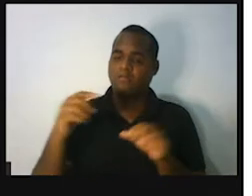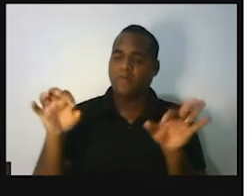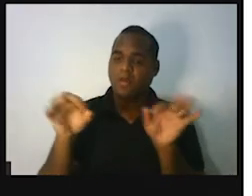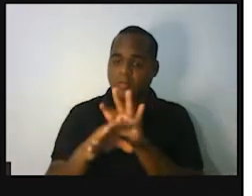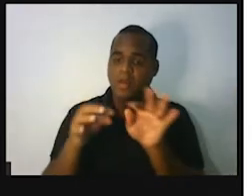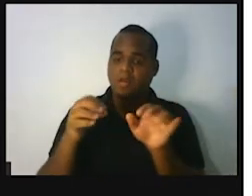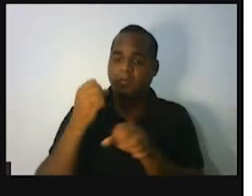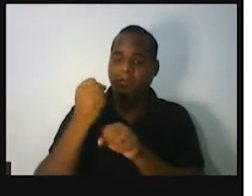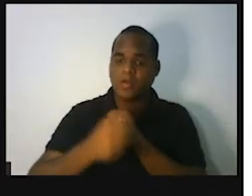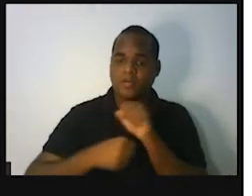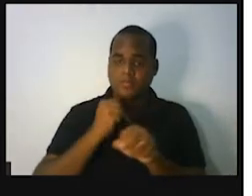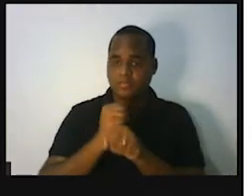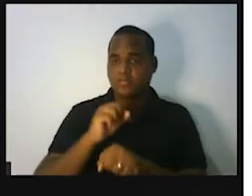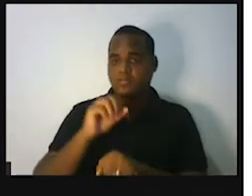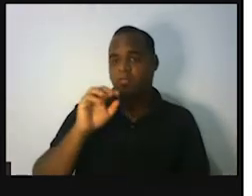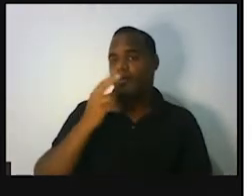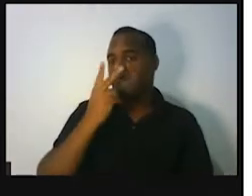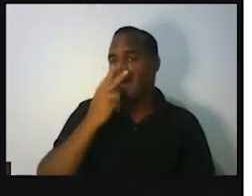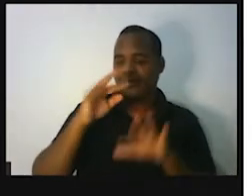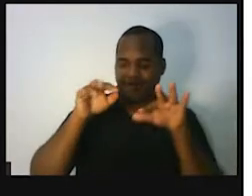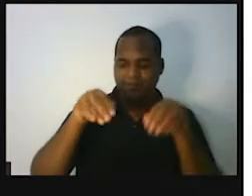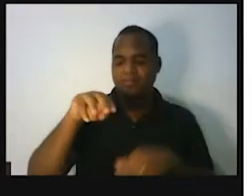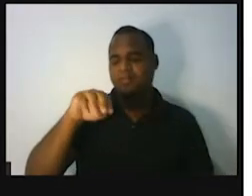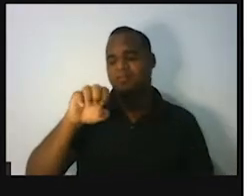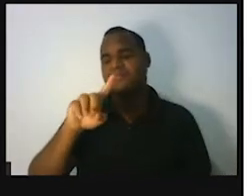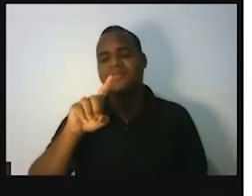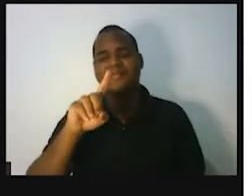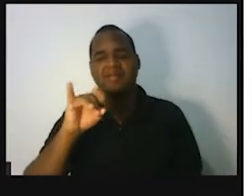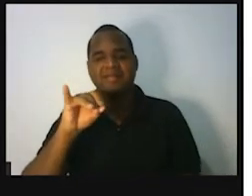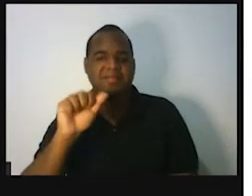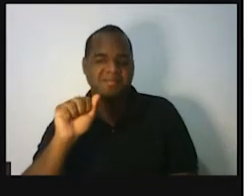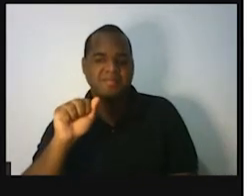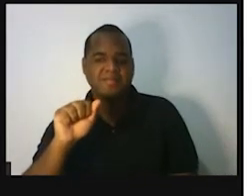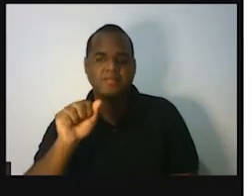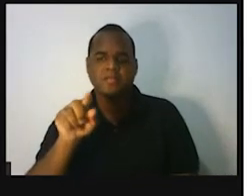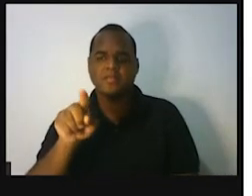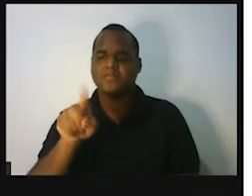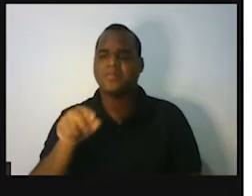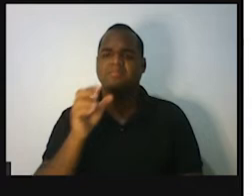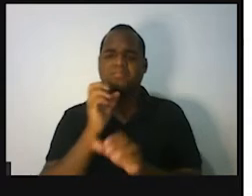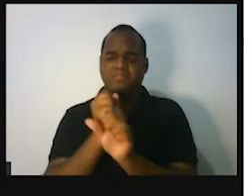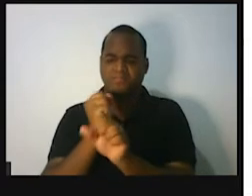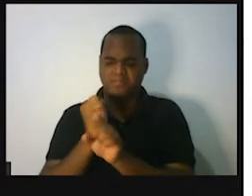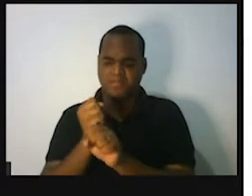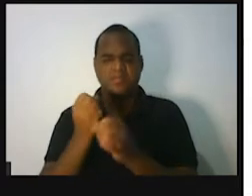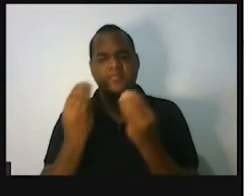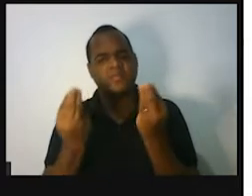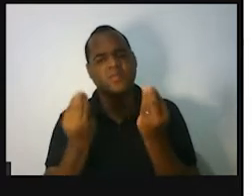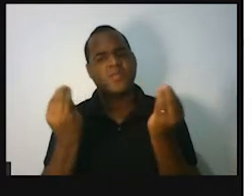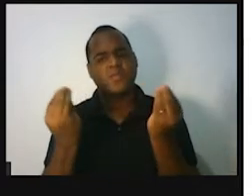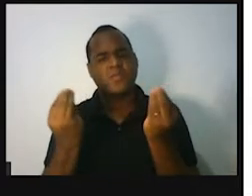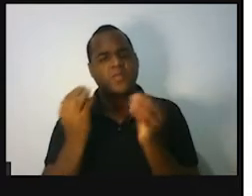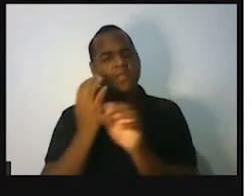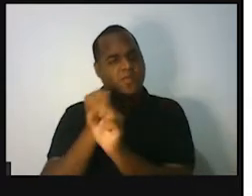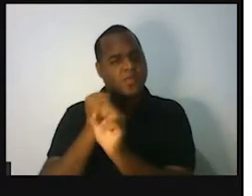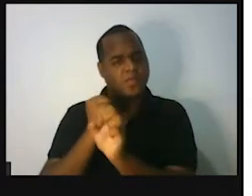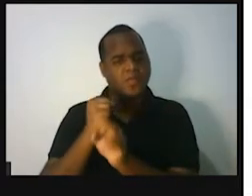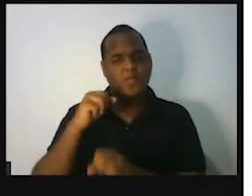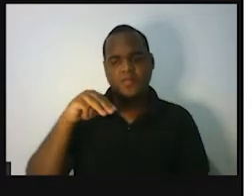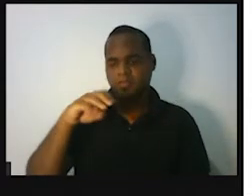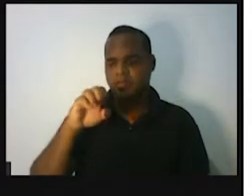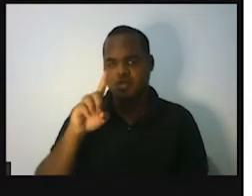uma nota média final. Como é calculada essa nota média final do ano?